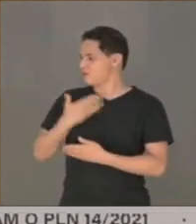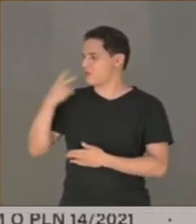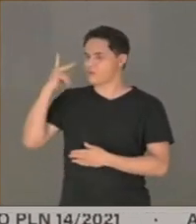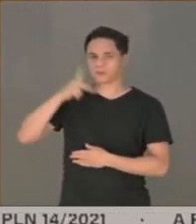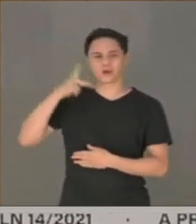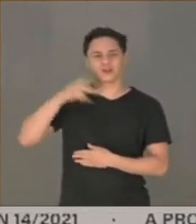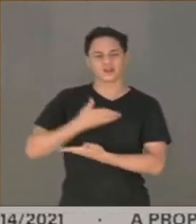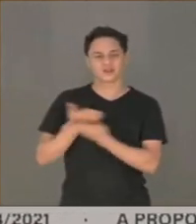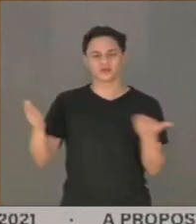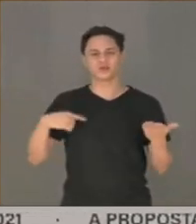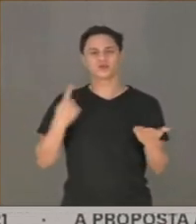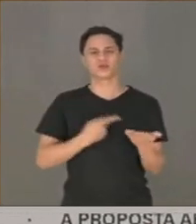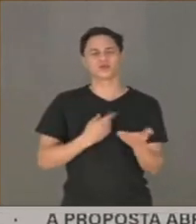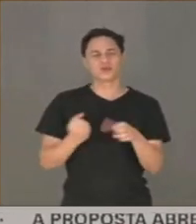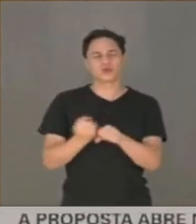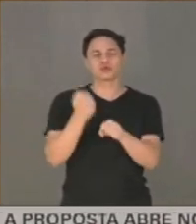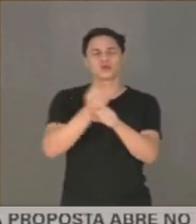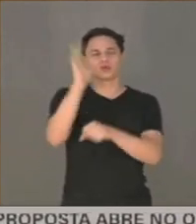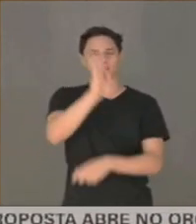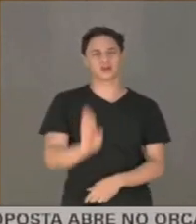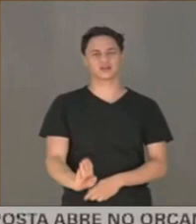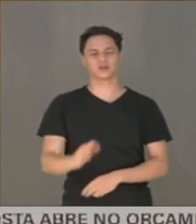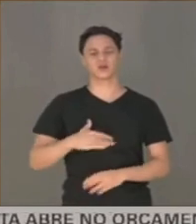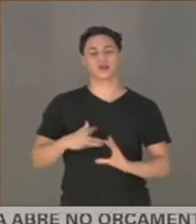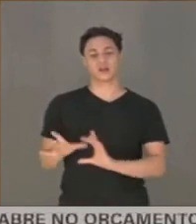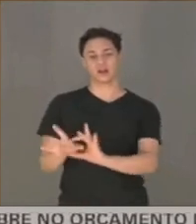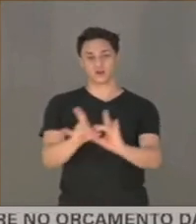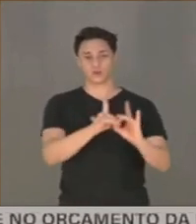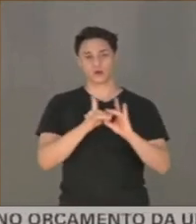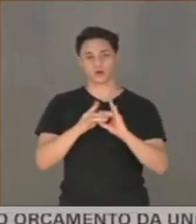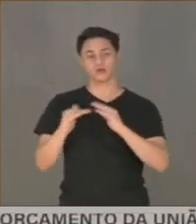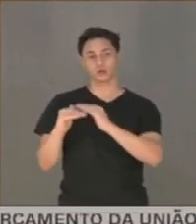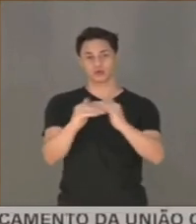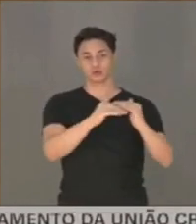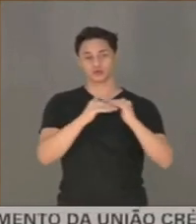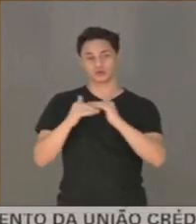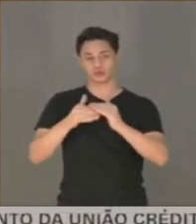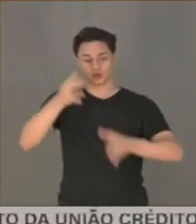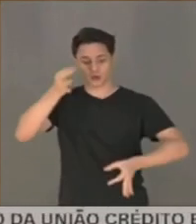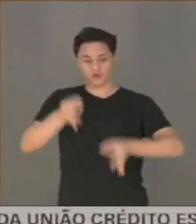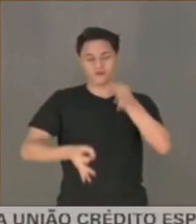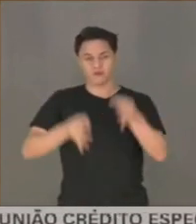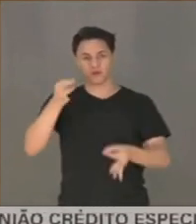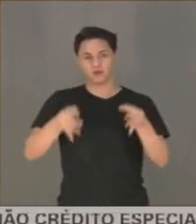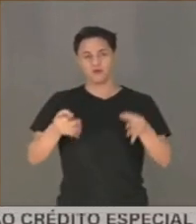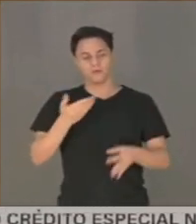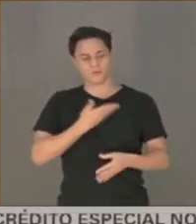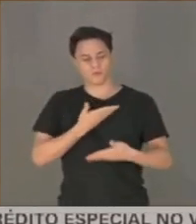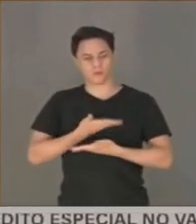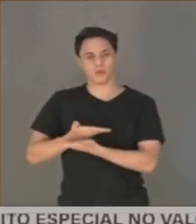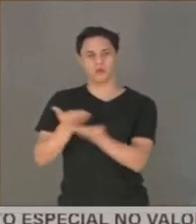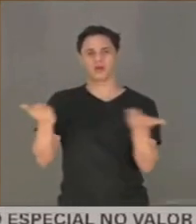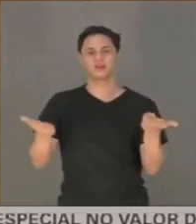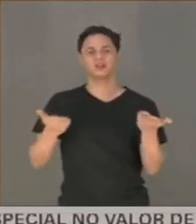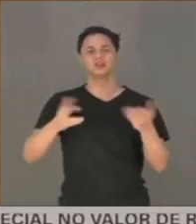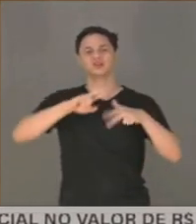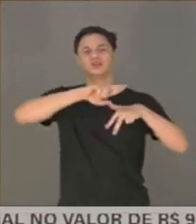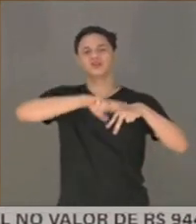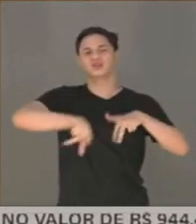que eu sonho, igualitário, justo, fraterno, inclusivo e plural. Muito obrigado, senhor presidente.